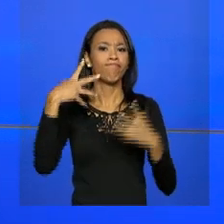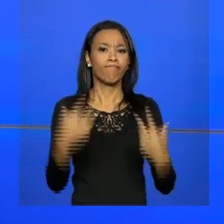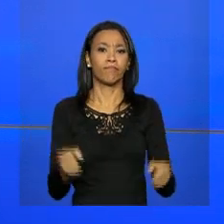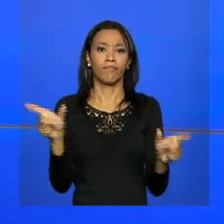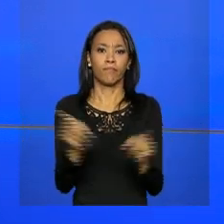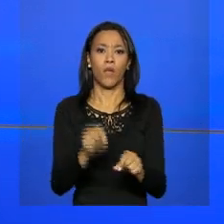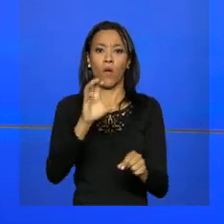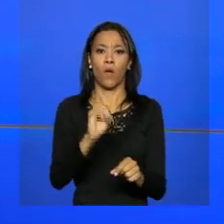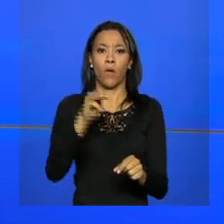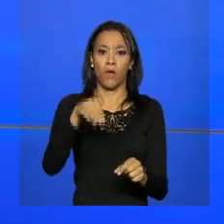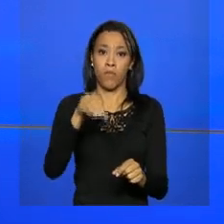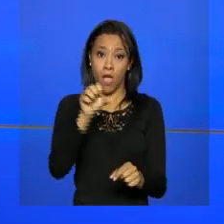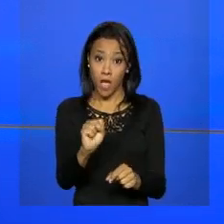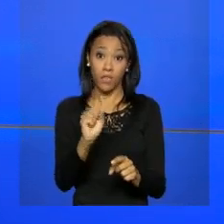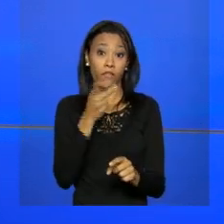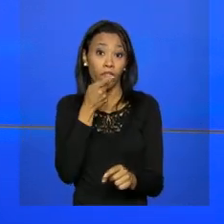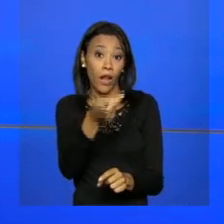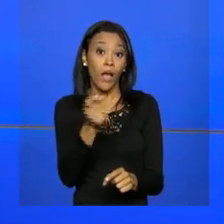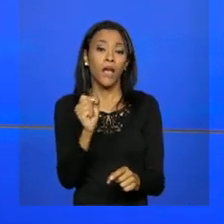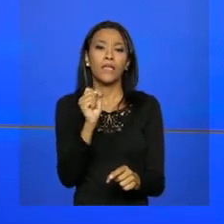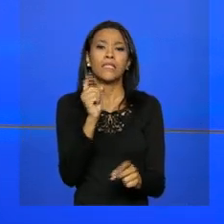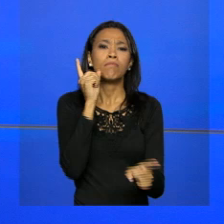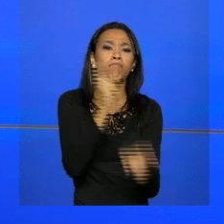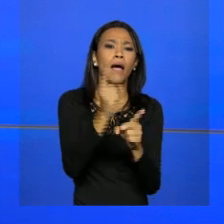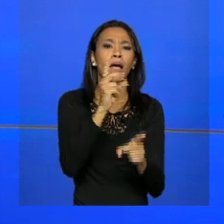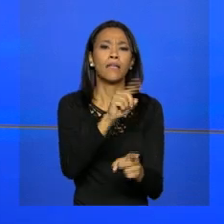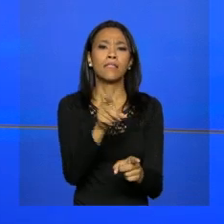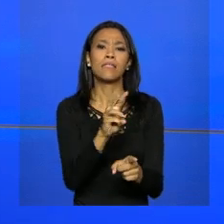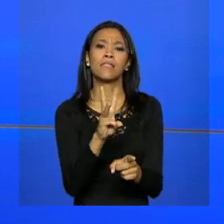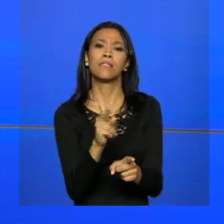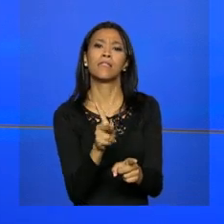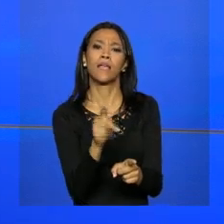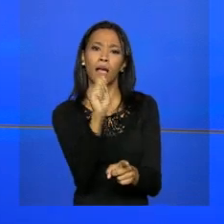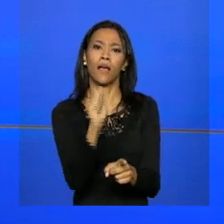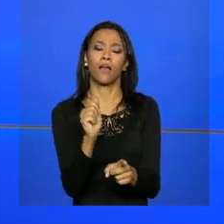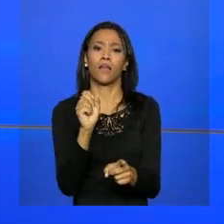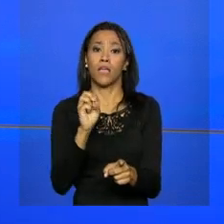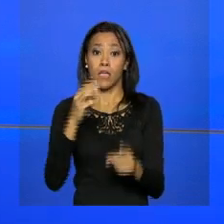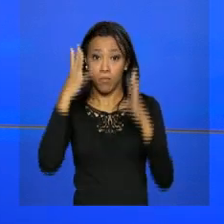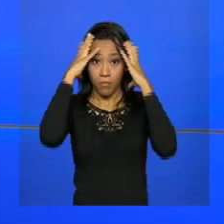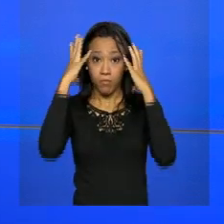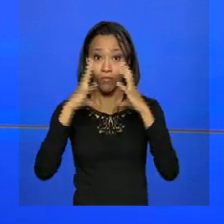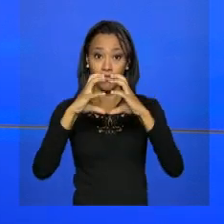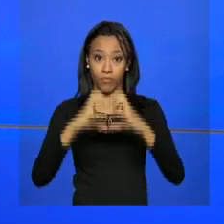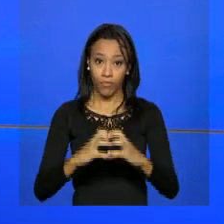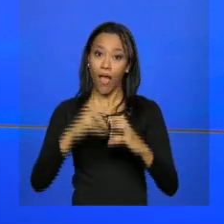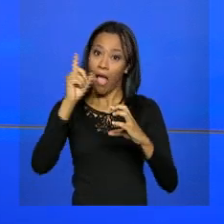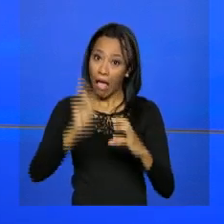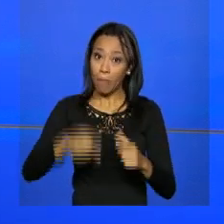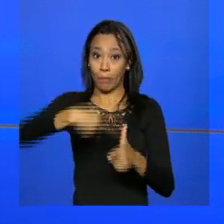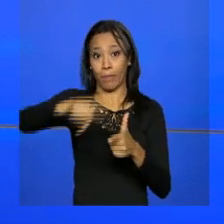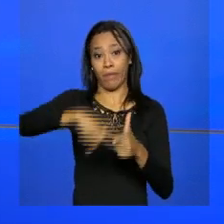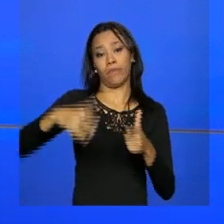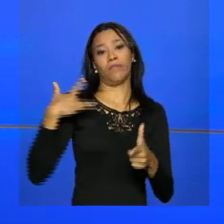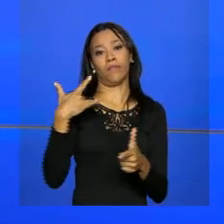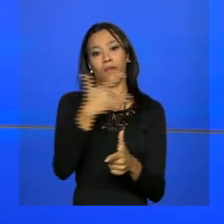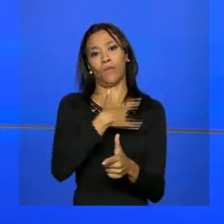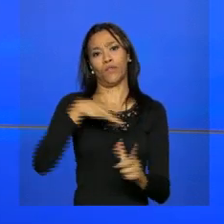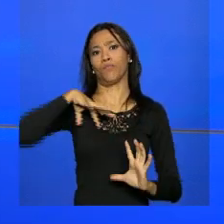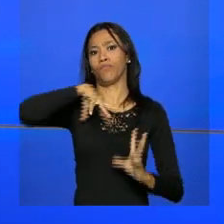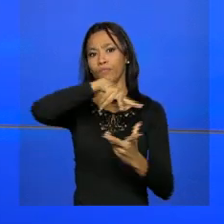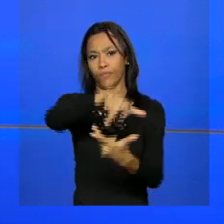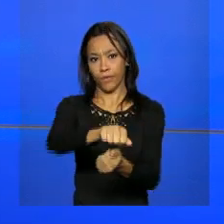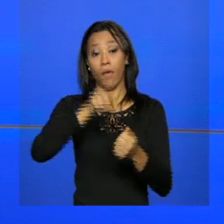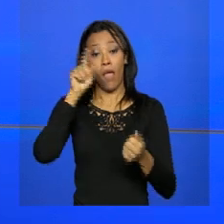Saúde de declarar os casos de zika vírus e a microcefalia Emergência de Saúde Pública Internacional. Segundo o Ministério, esse